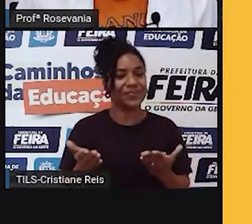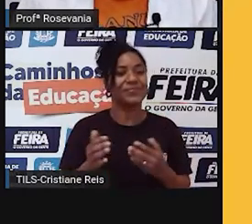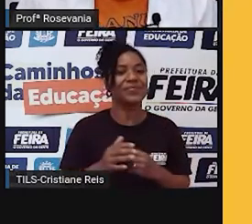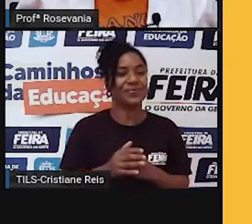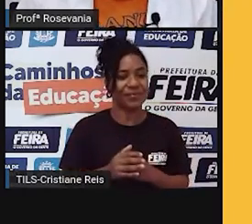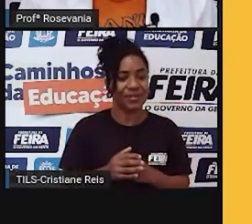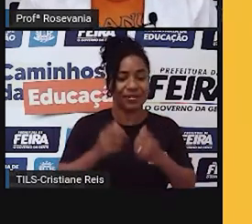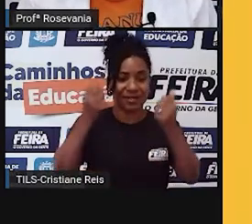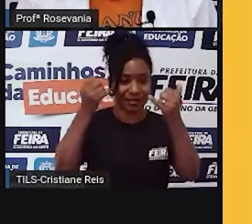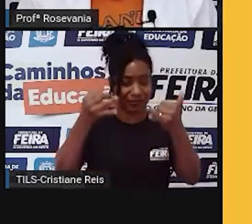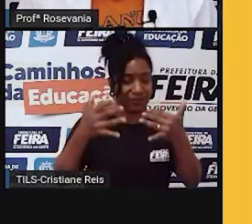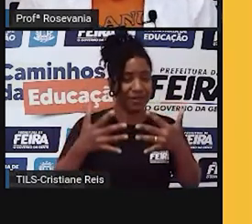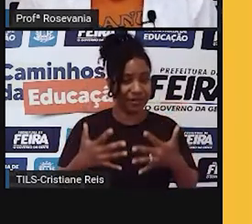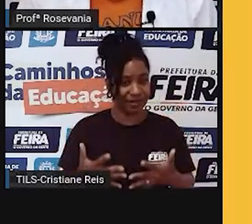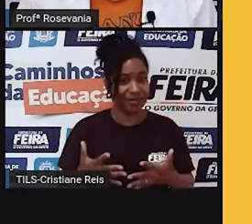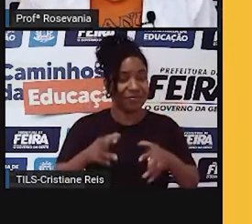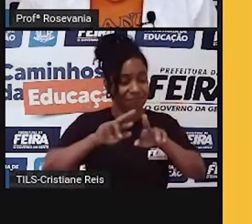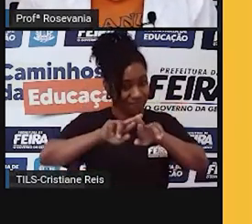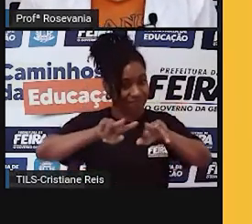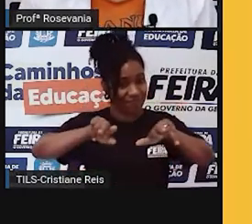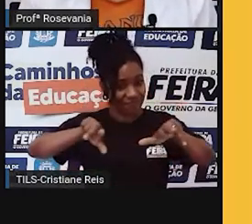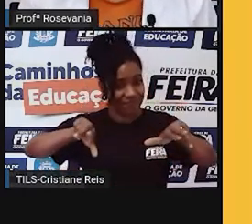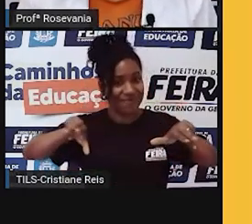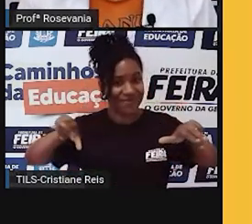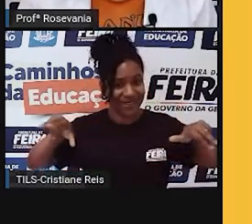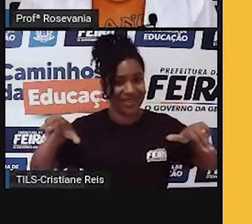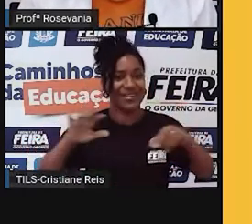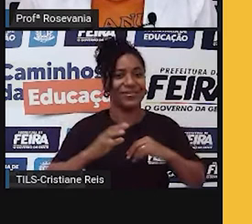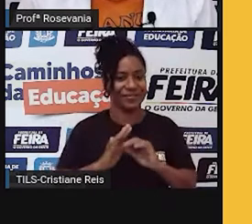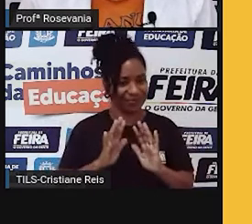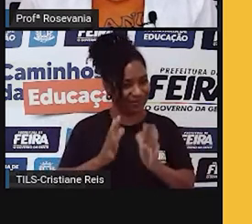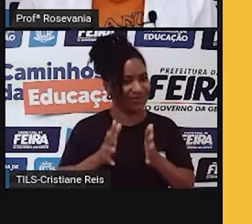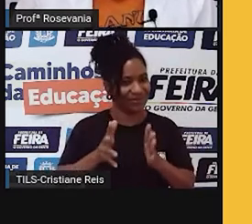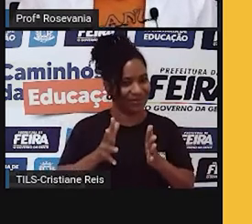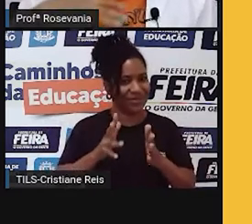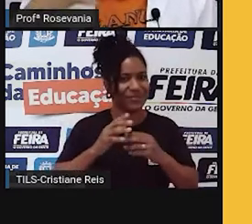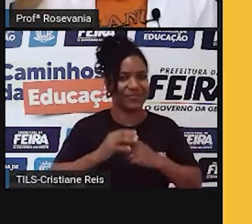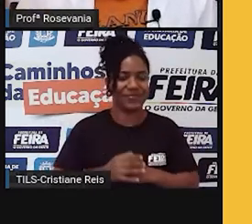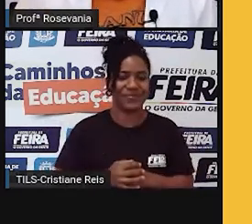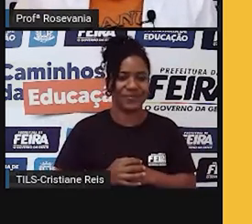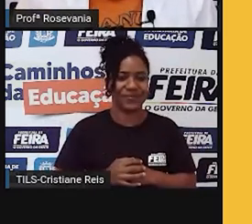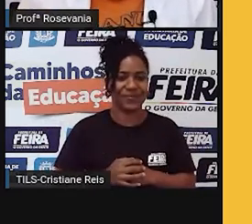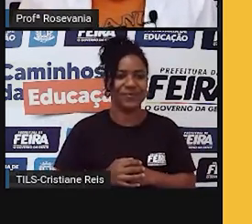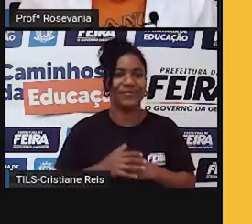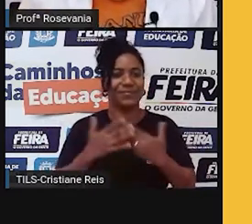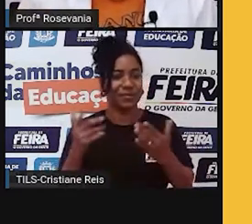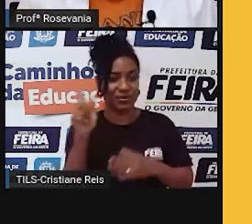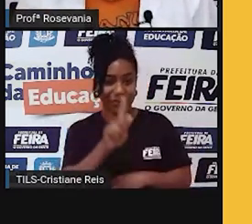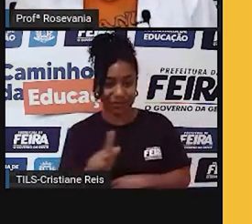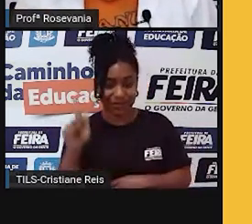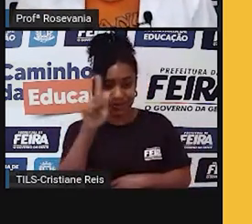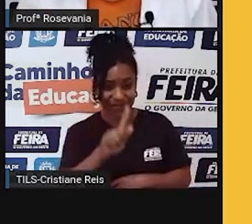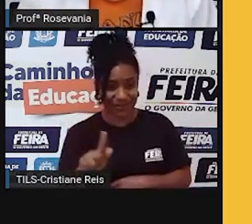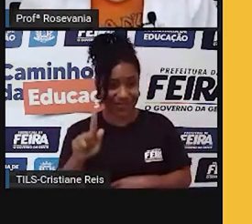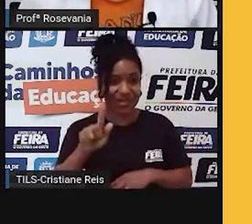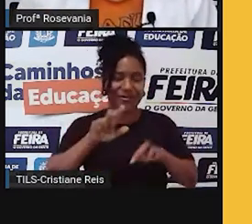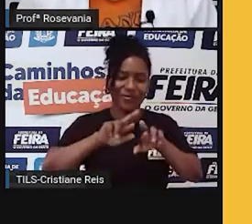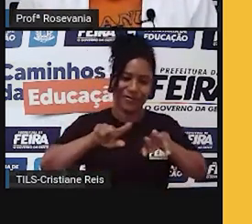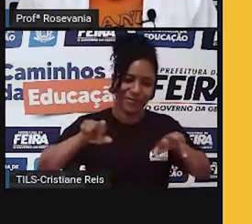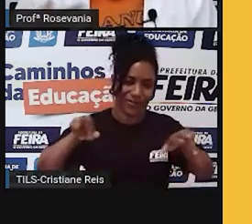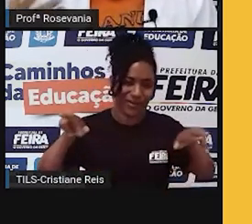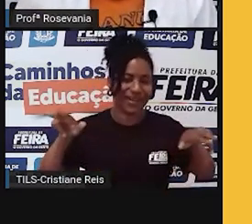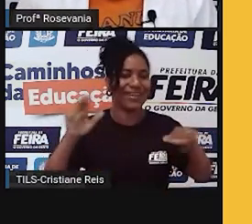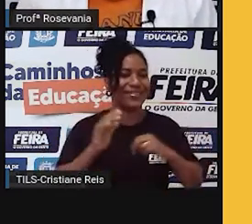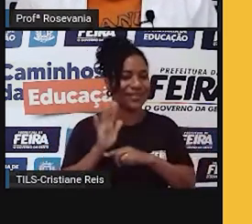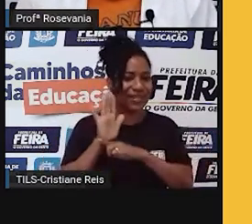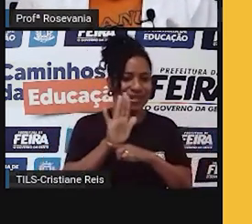muitas coisas referentes a vários outros aspectos dentro da geografia que nos ajudam sempre, né,